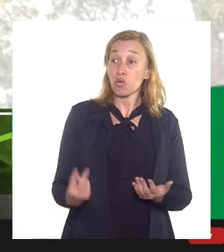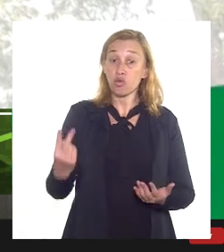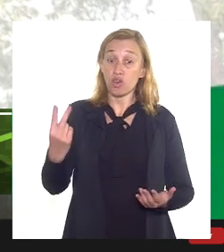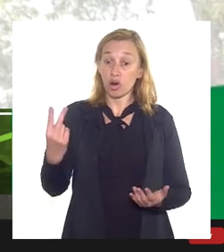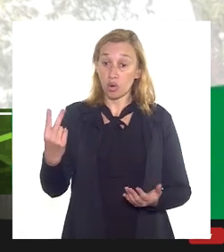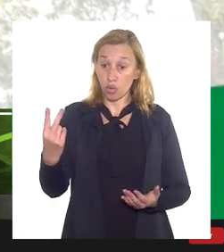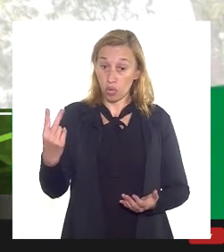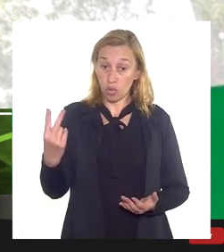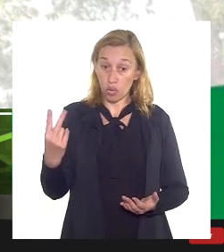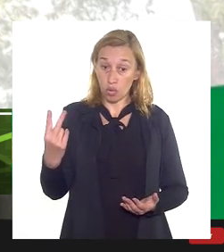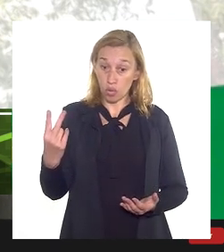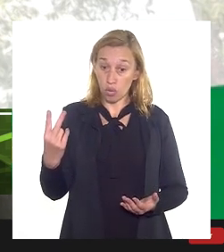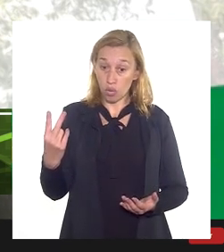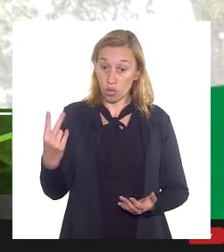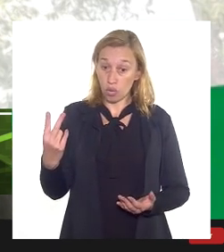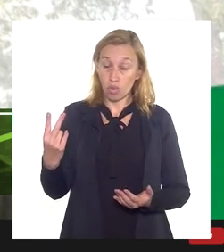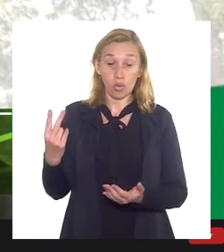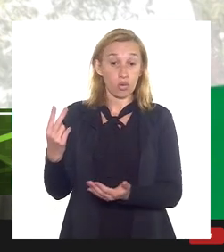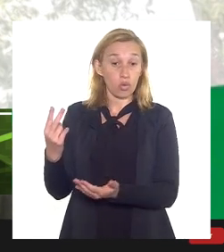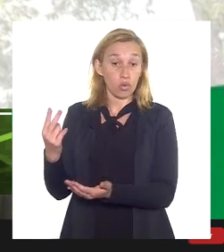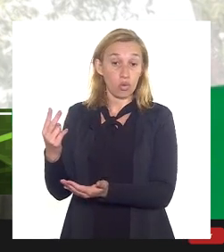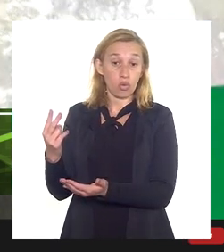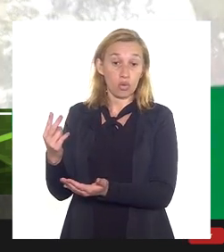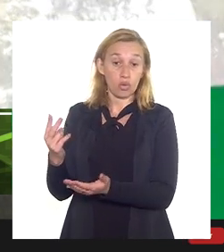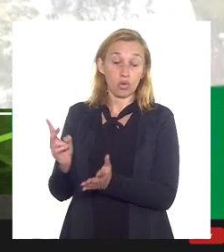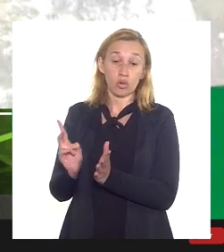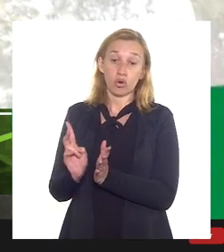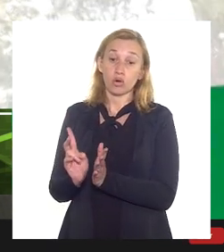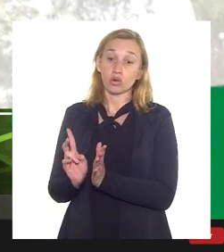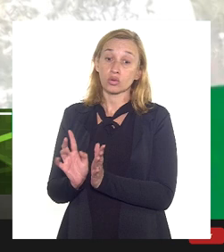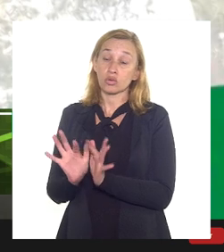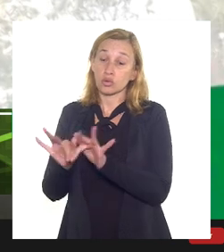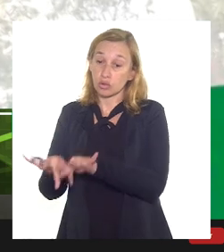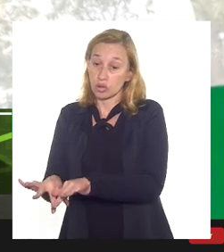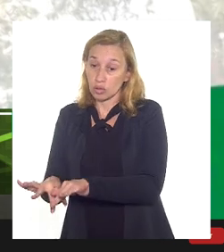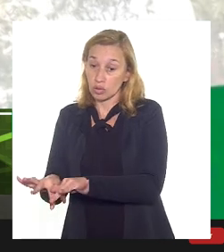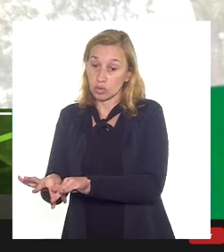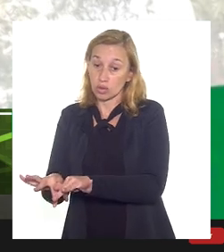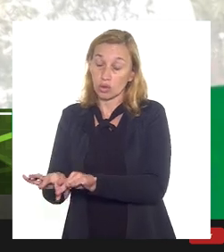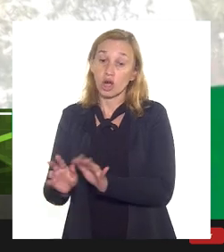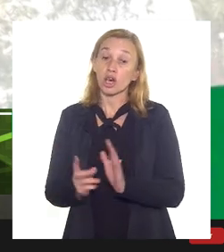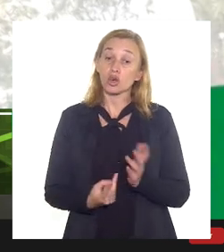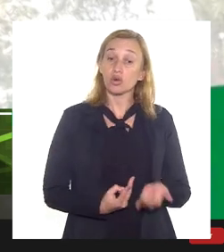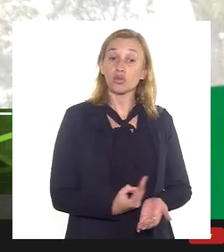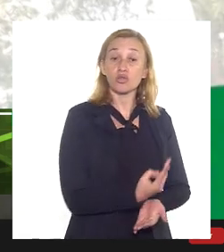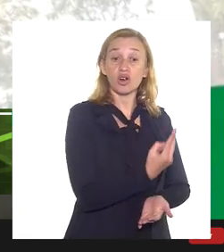efetivamente incorrido ao final e o valor provisionado